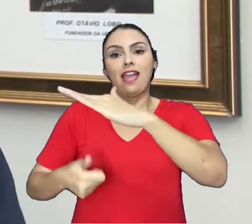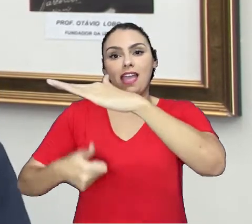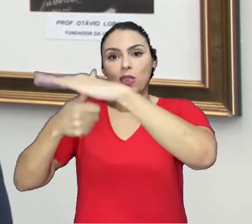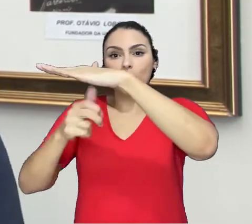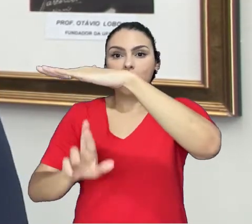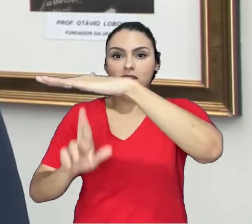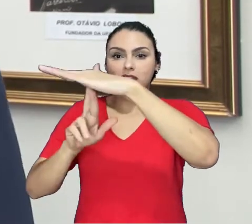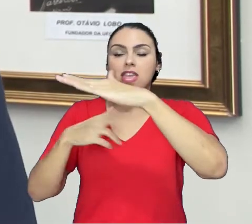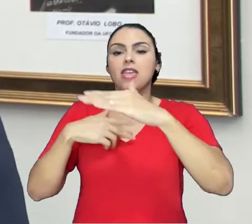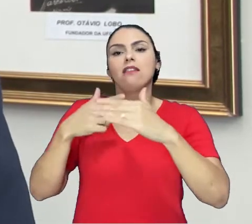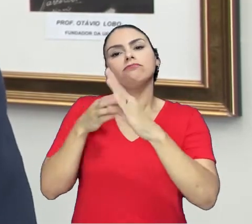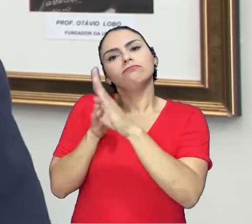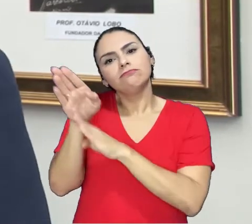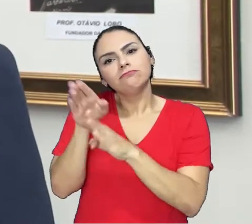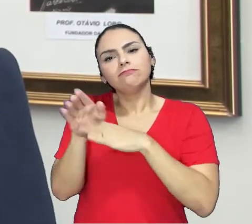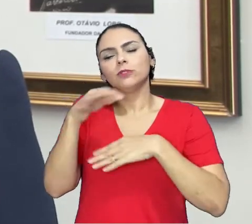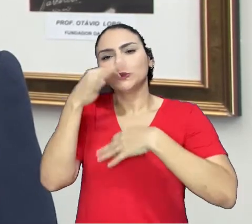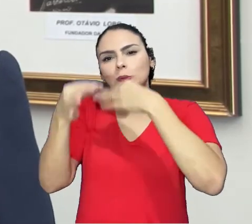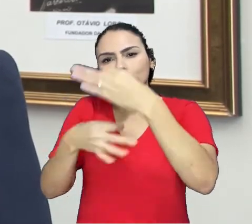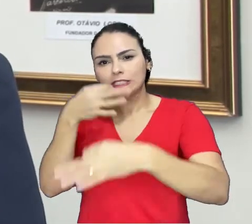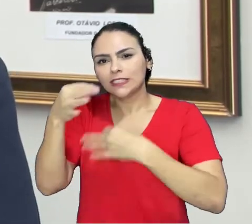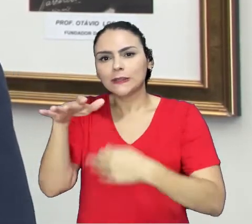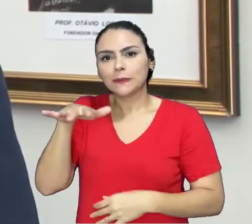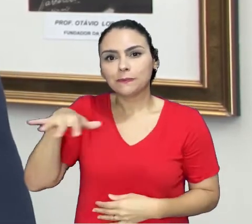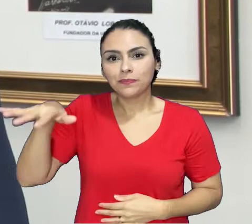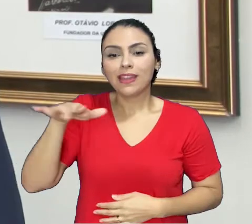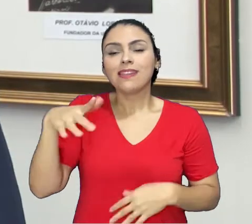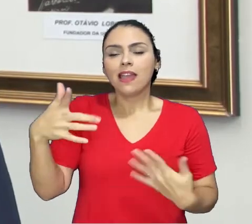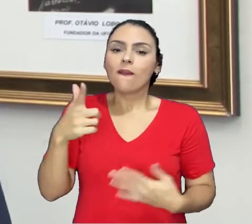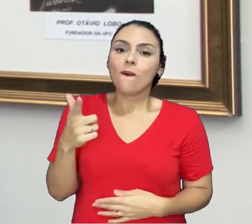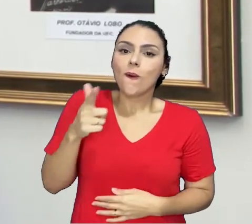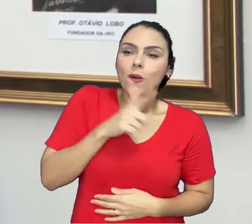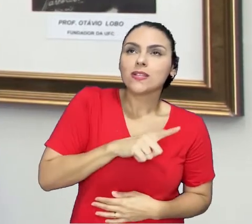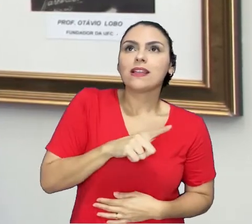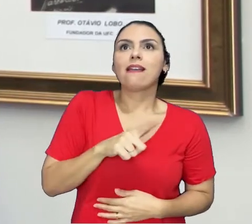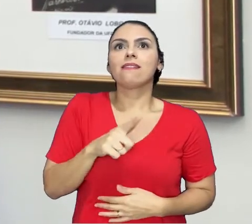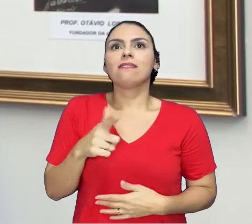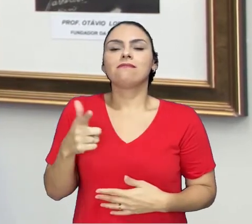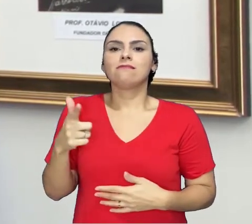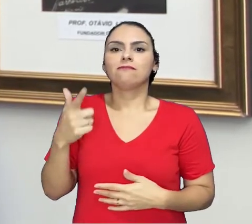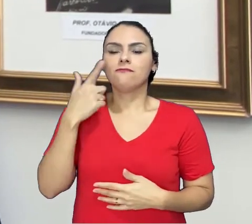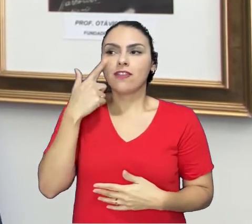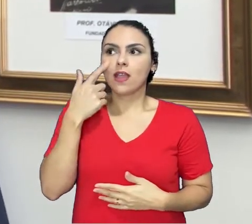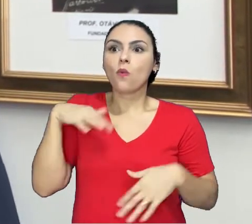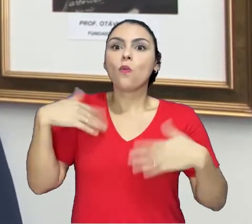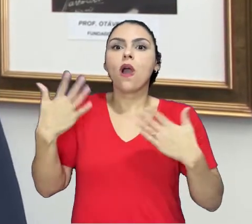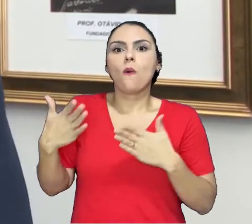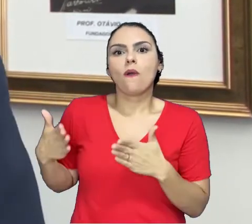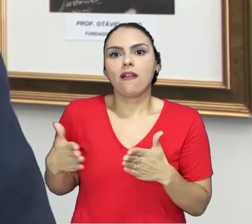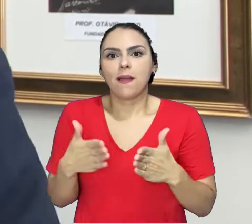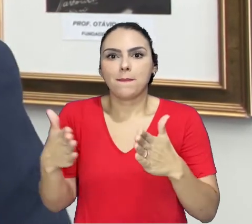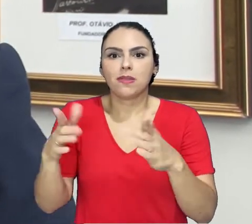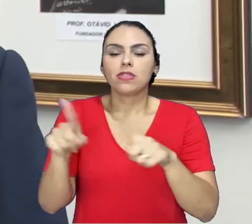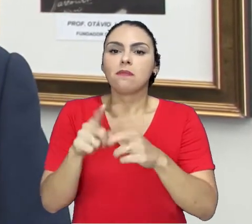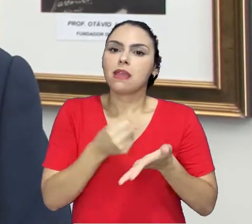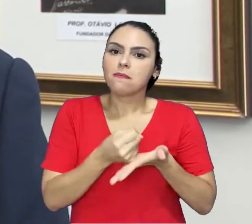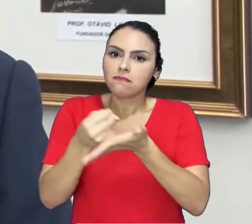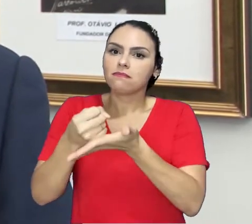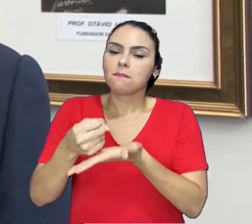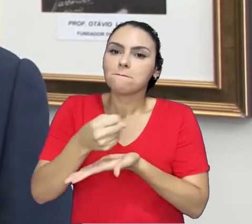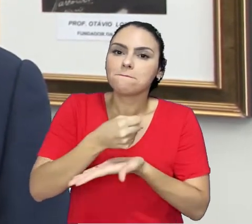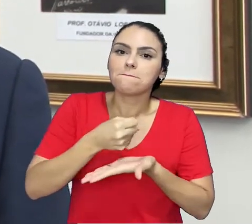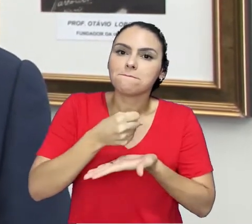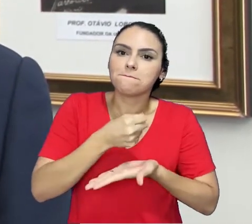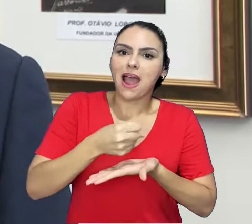superior e isso nortear e dar subsídios para a